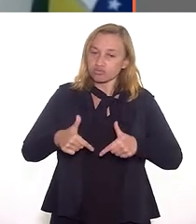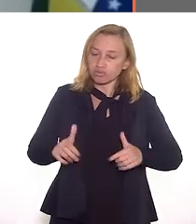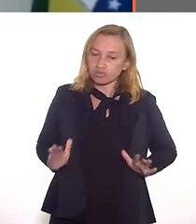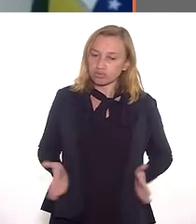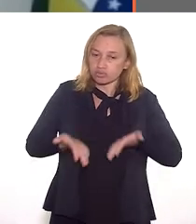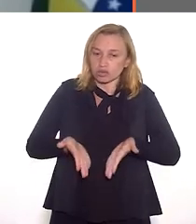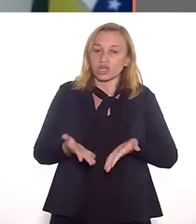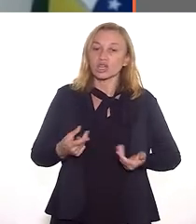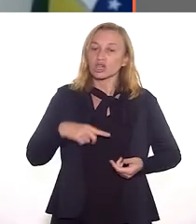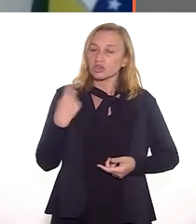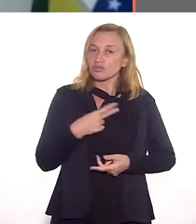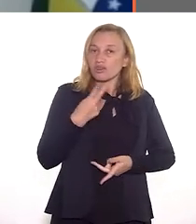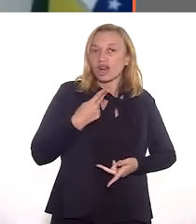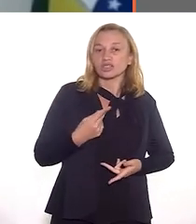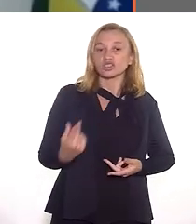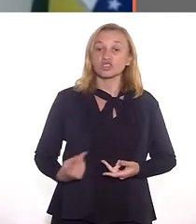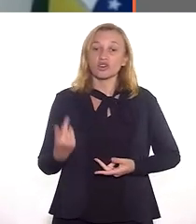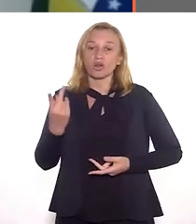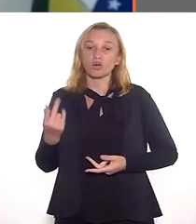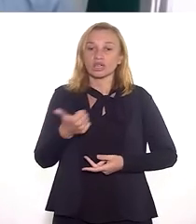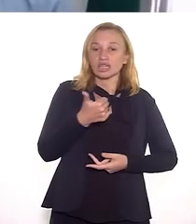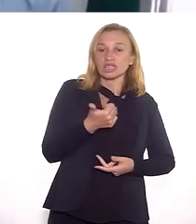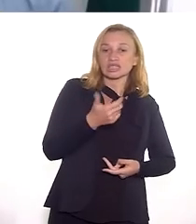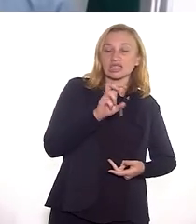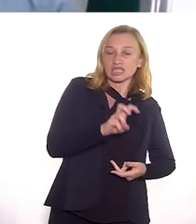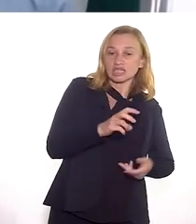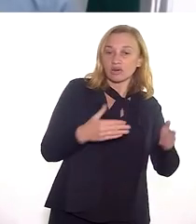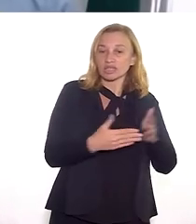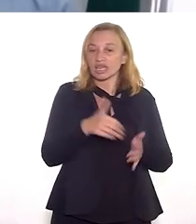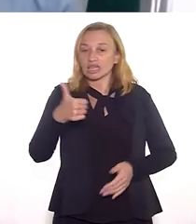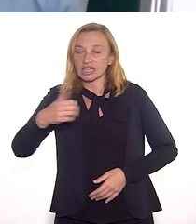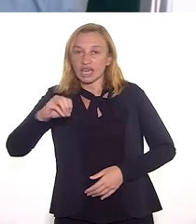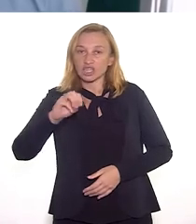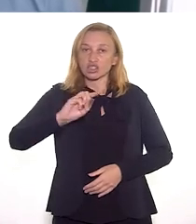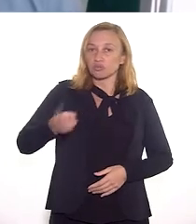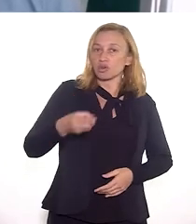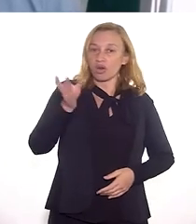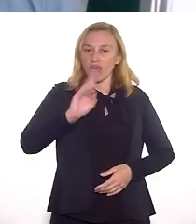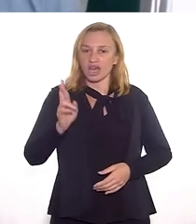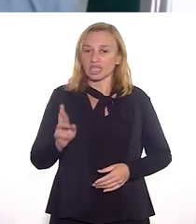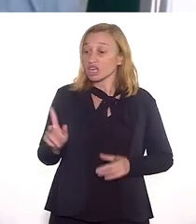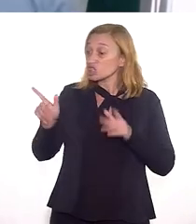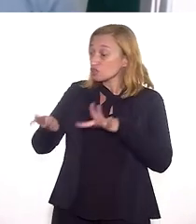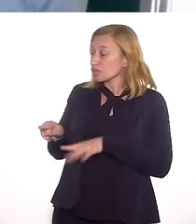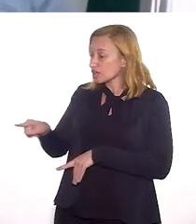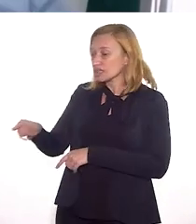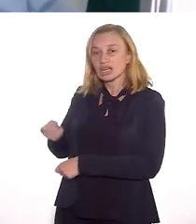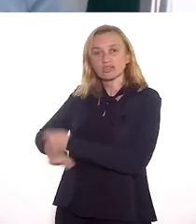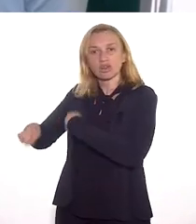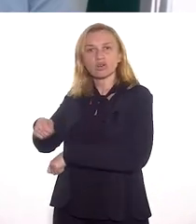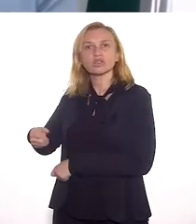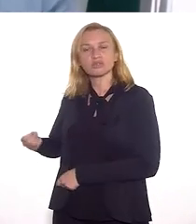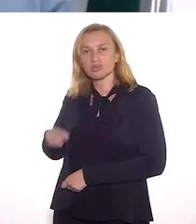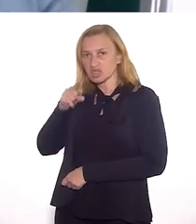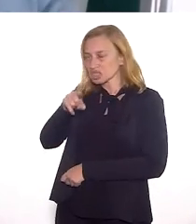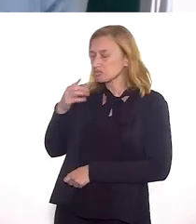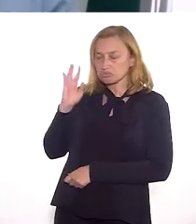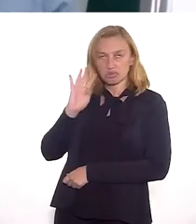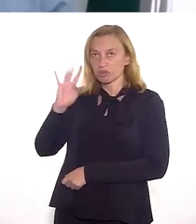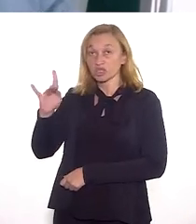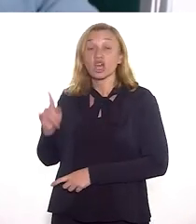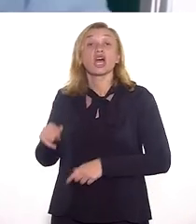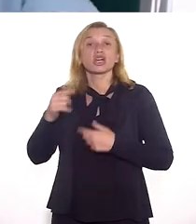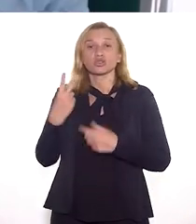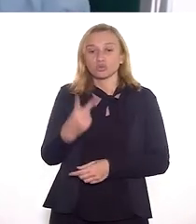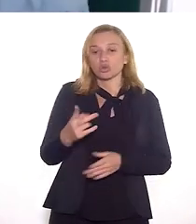pequeno impulso, Rafael, a gente está falando de microcrédito, a gente está falando de valores que variam de 5 a 10 mil reais. Isso faz a diferença naqueles